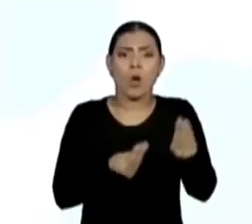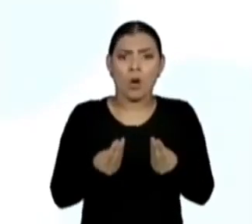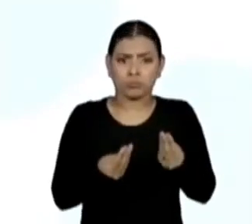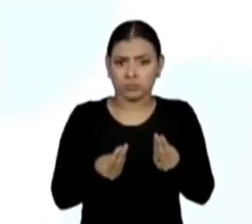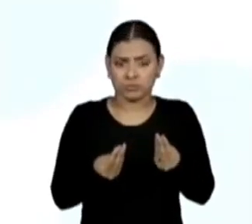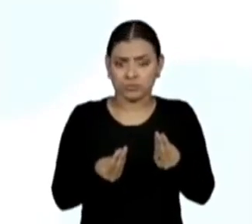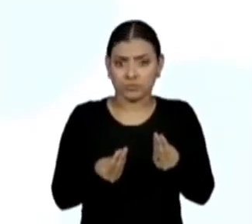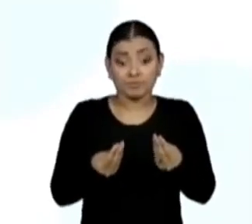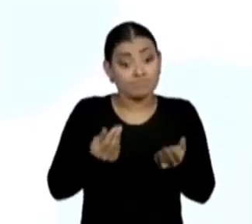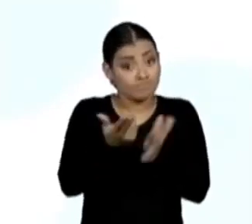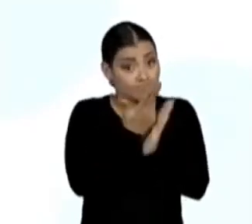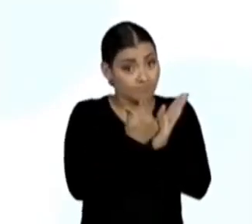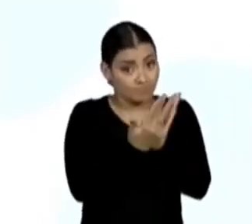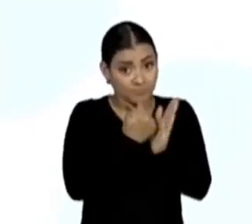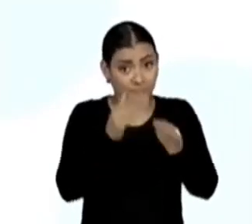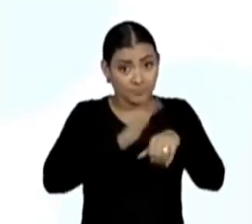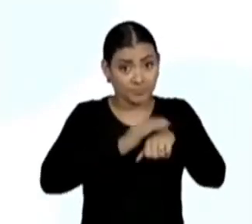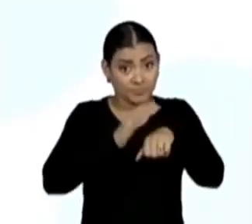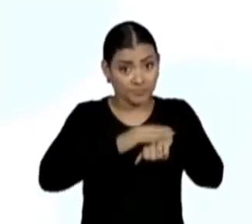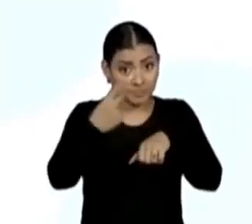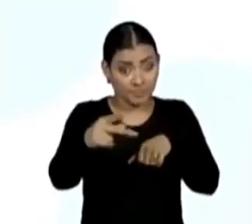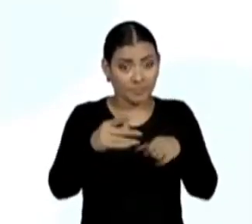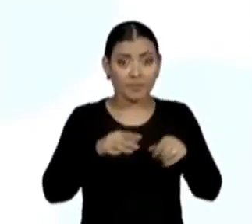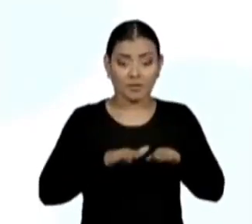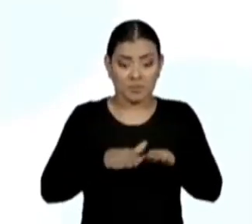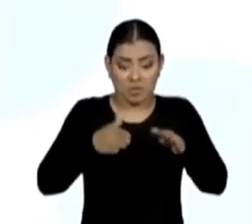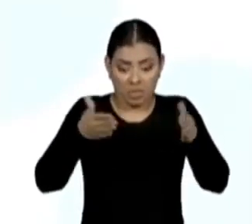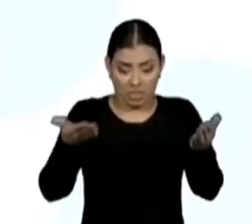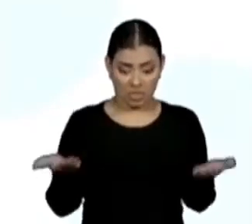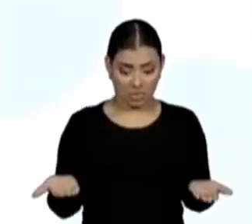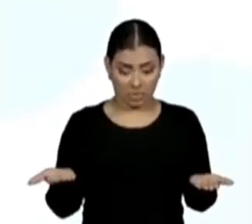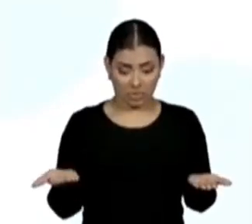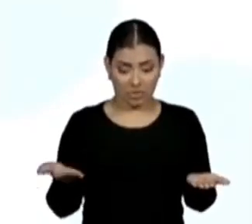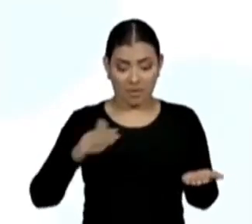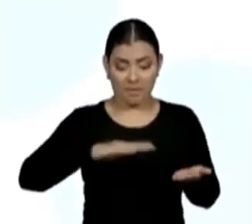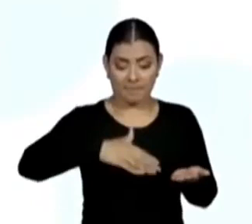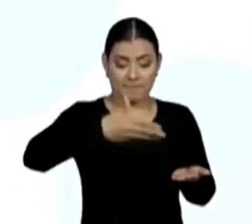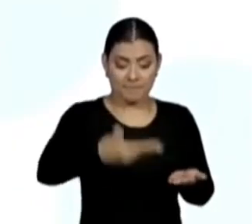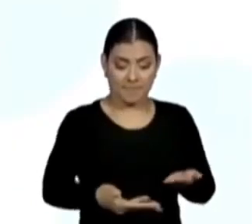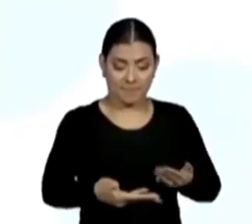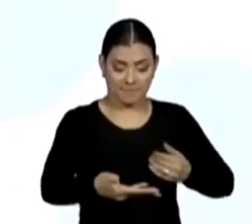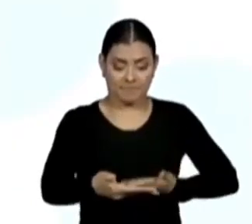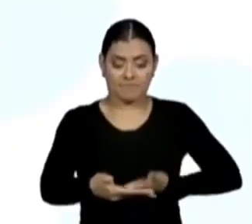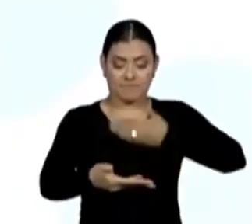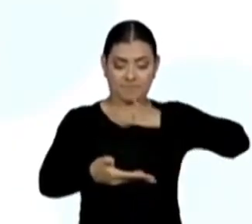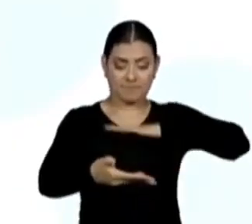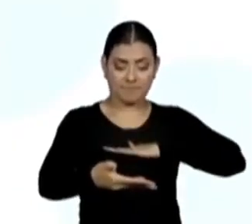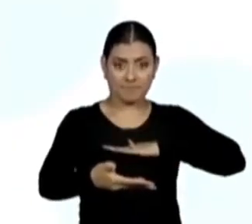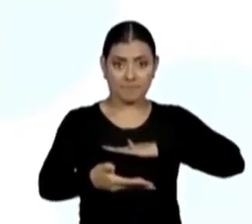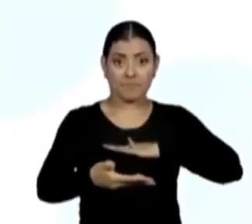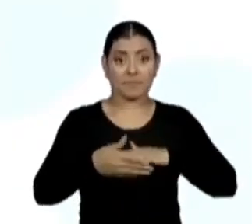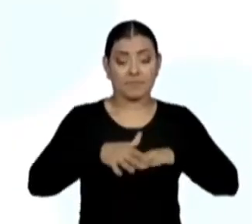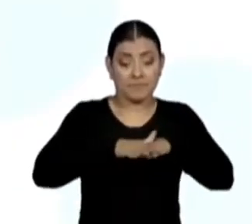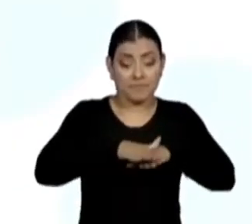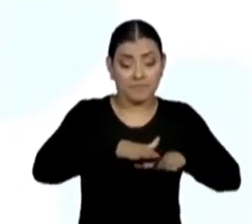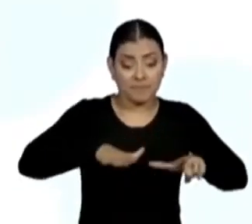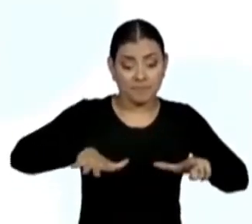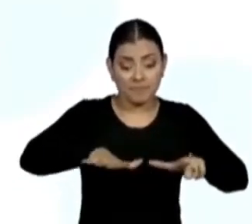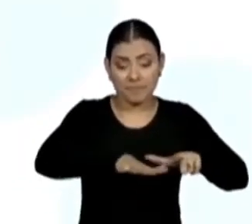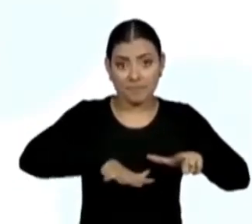caixa de presente desmontada. Desmontada. matemática, chamamos isso de planificação.